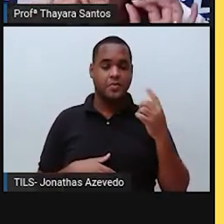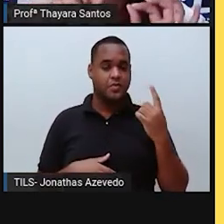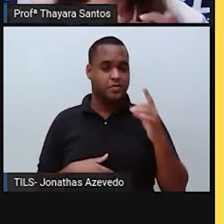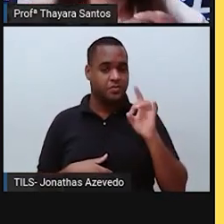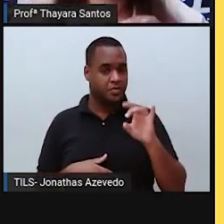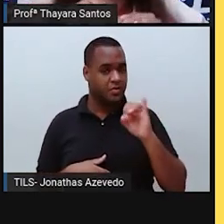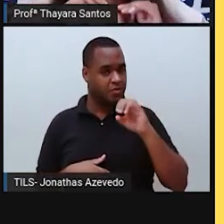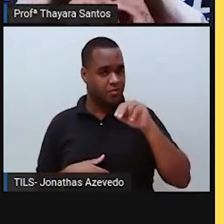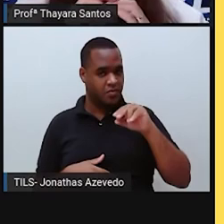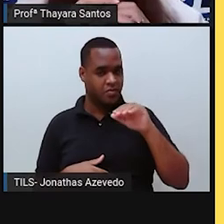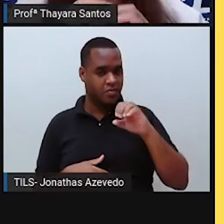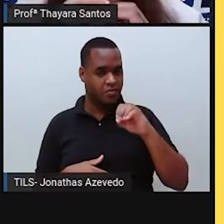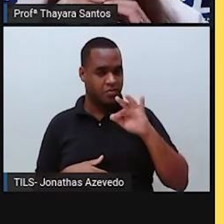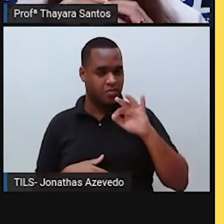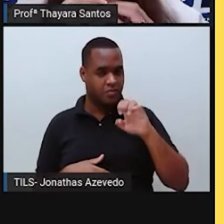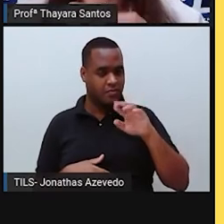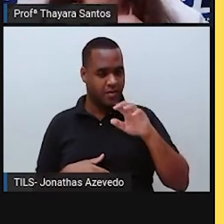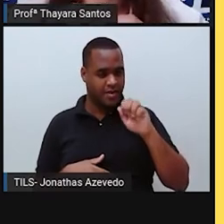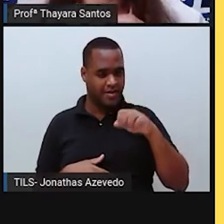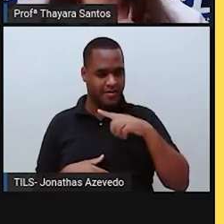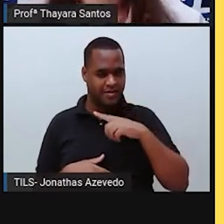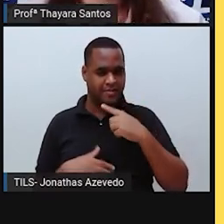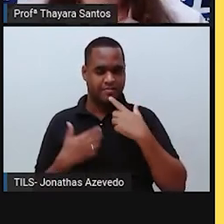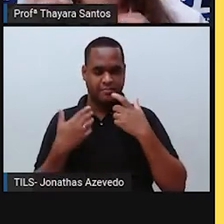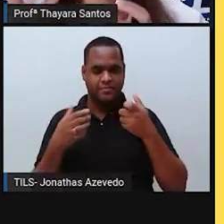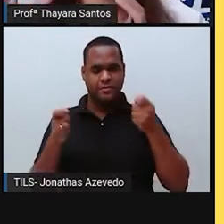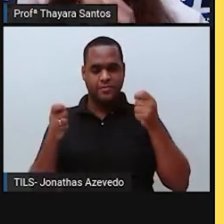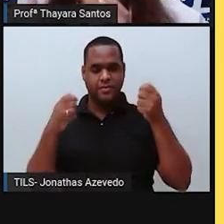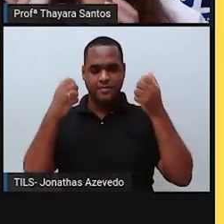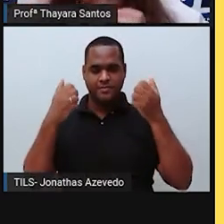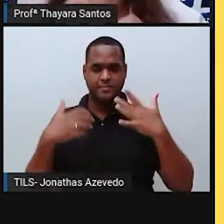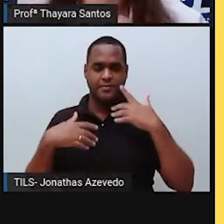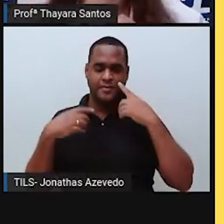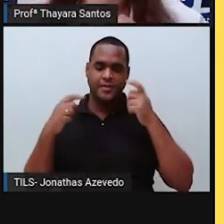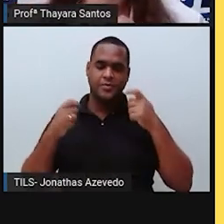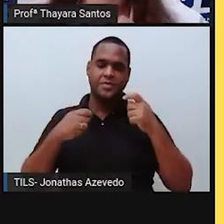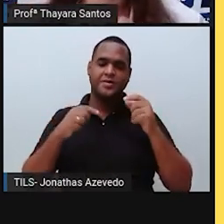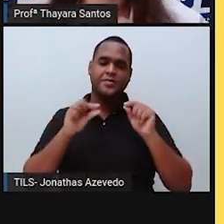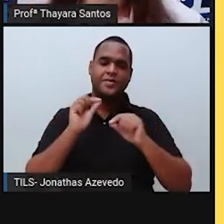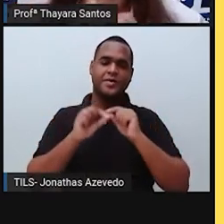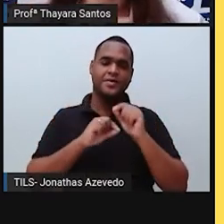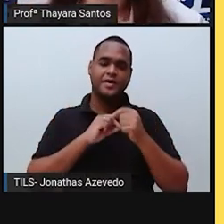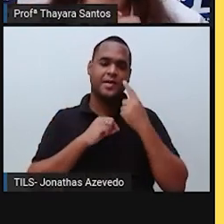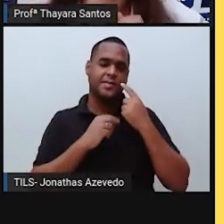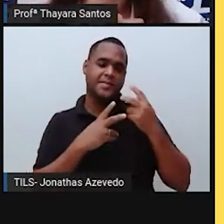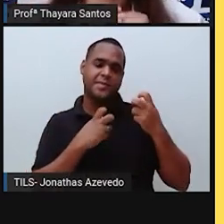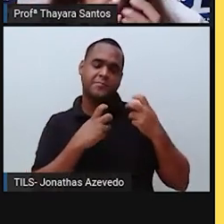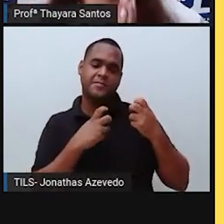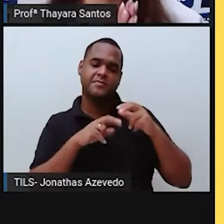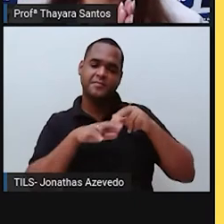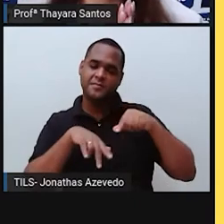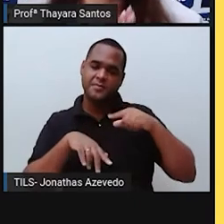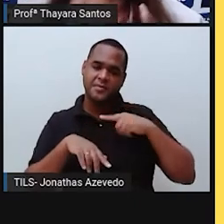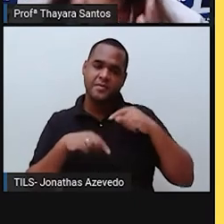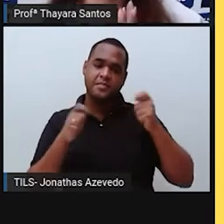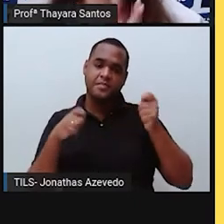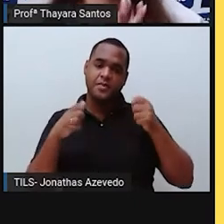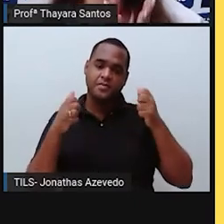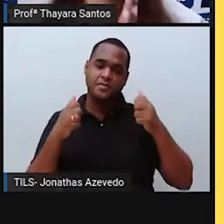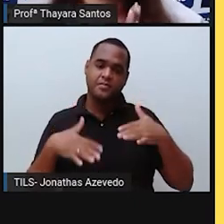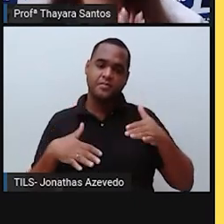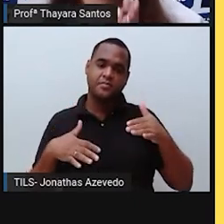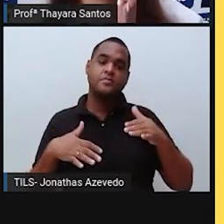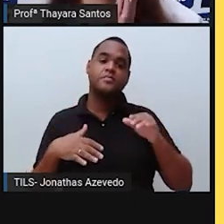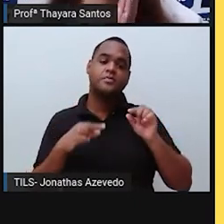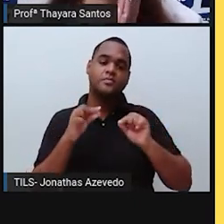de ionosfera, que ela tem a possibilidade de captar os sinais emitidos pelos satélites. É lá na